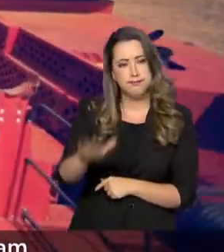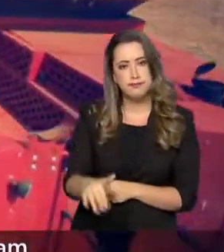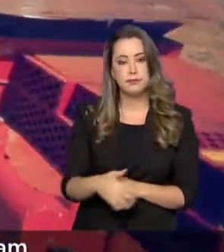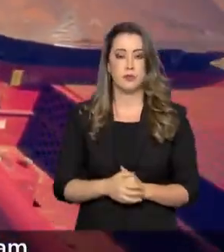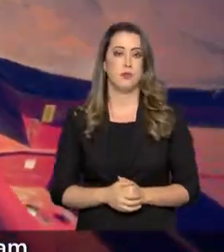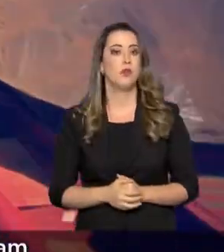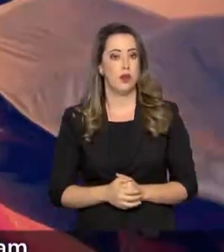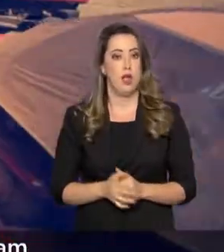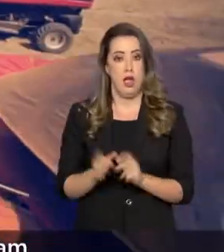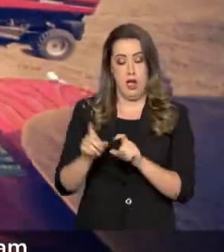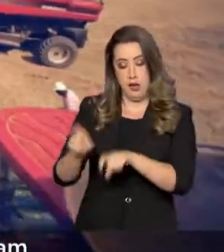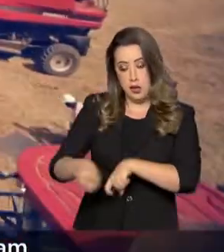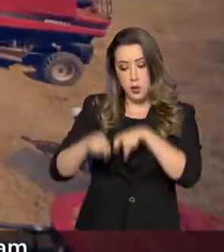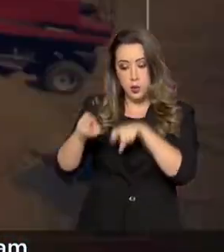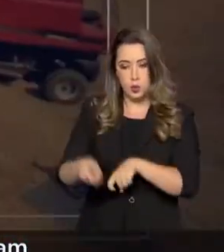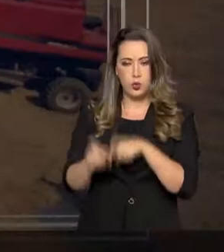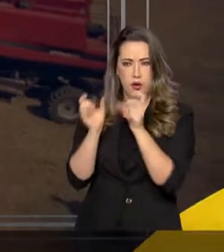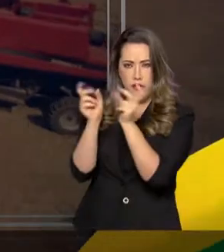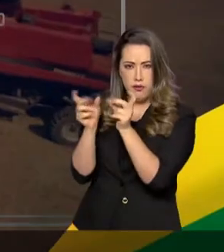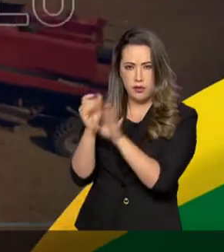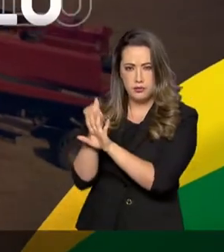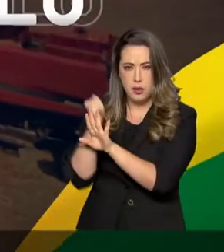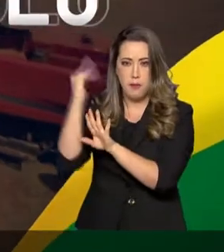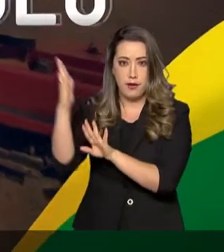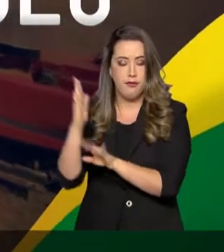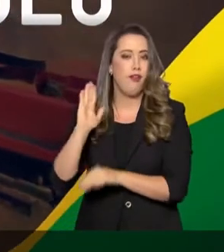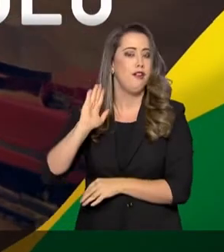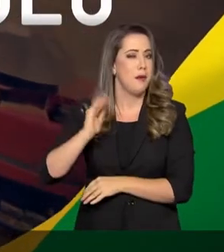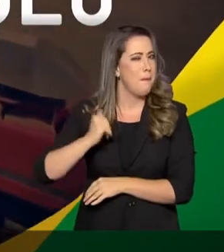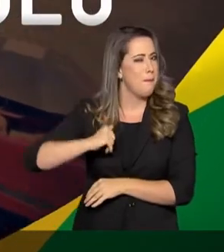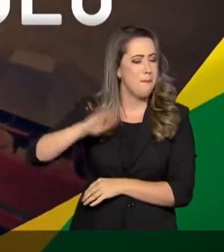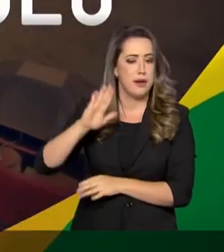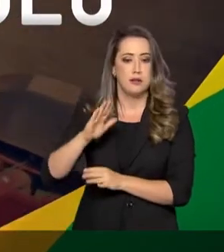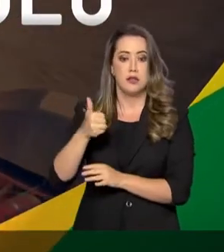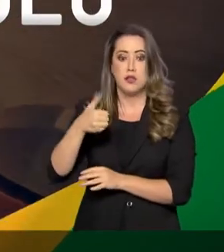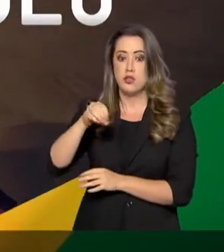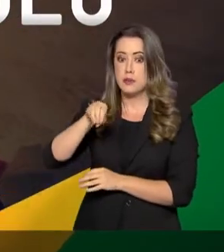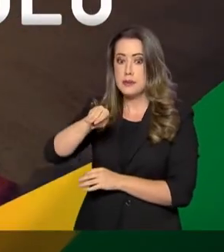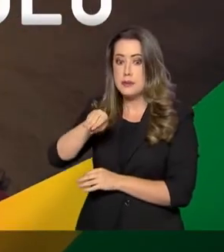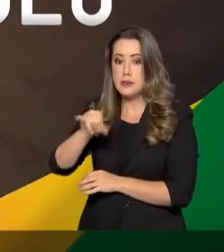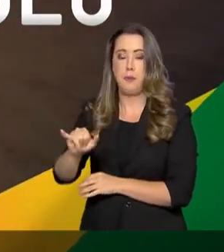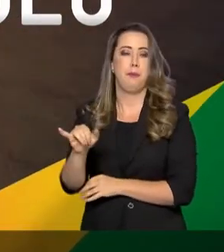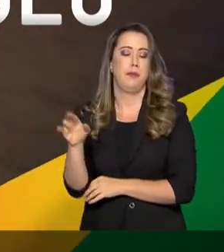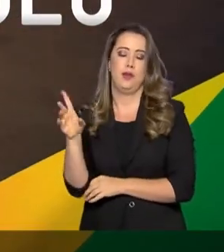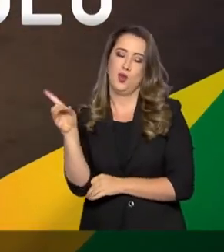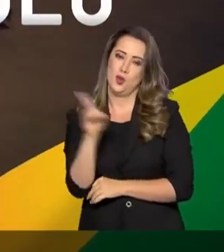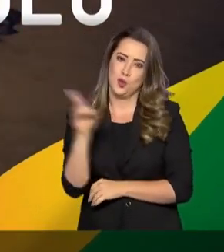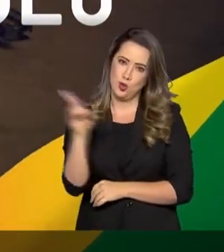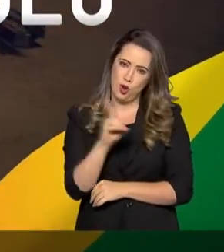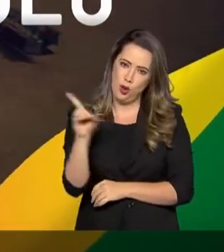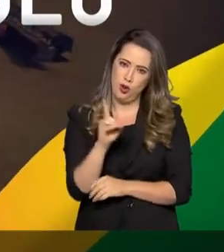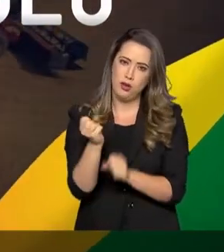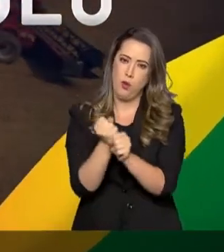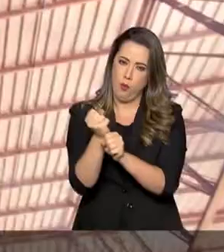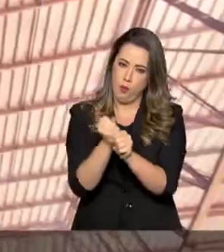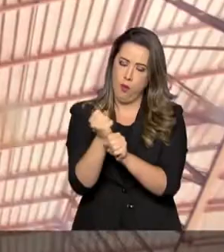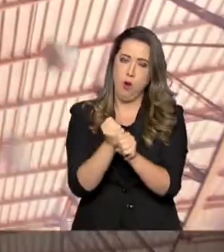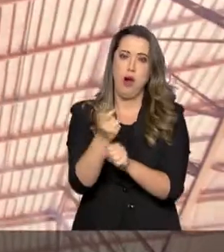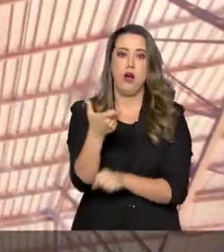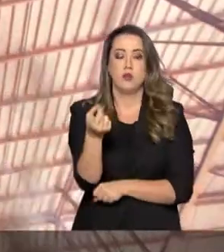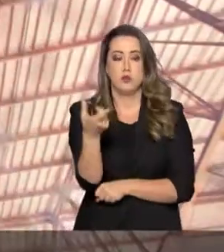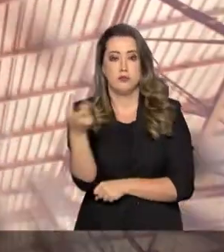brasileiras do agronegócio somaram 100 bilhões e 810 milhões de dólares em 2020,